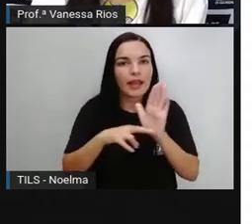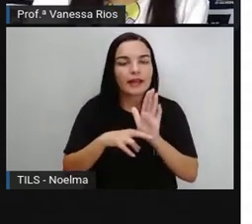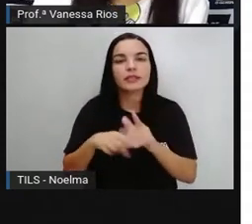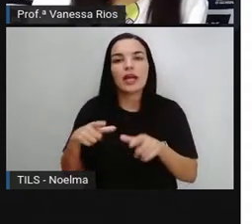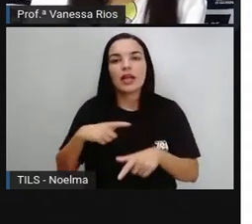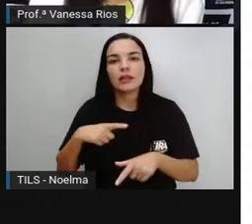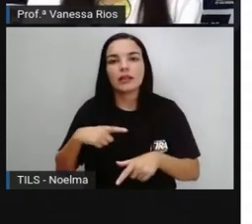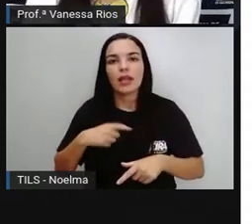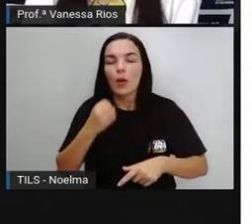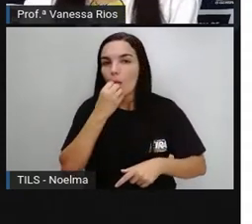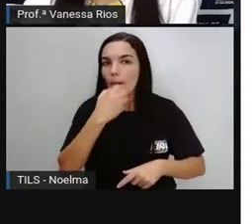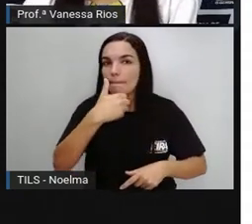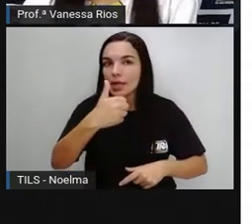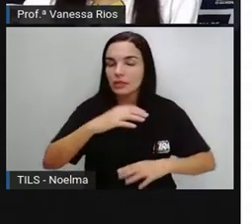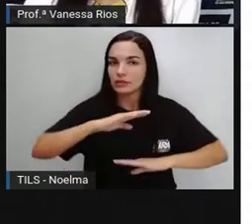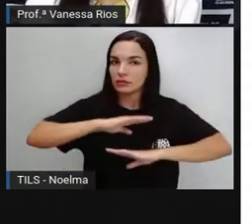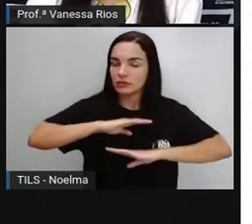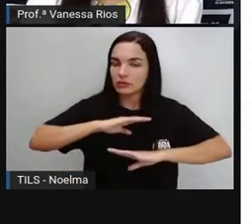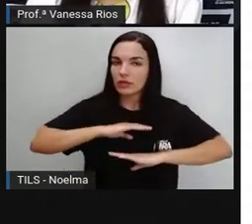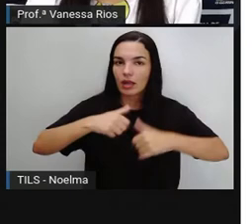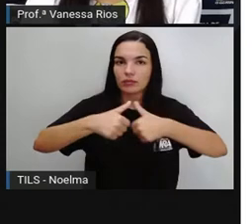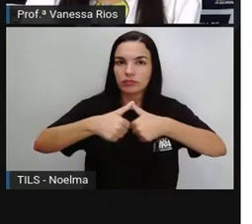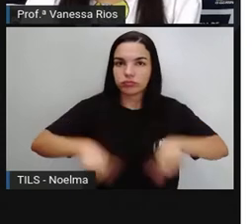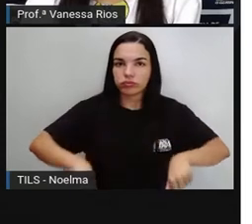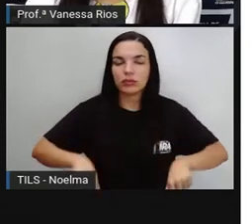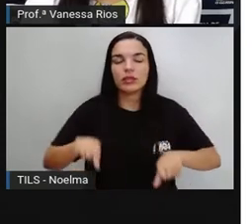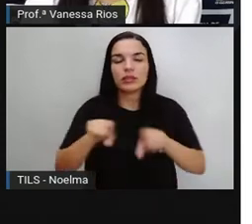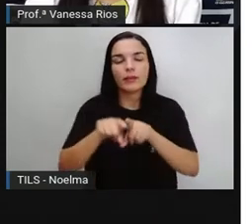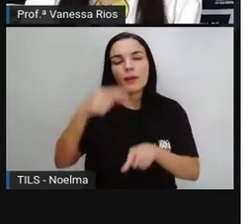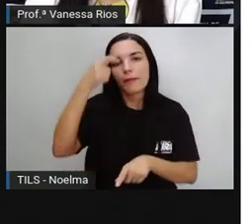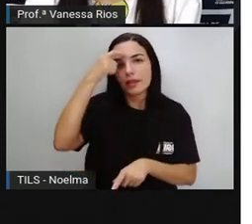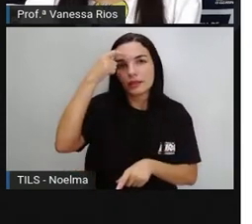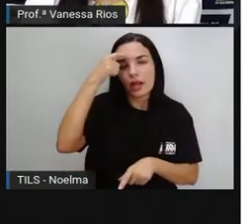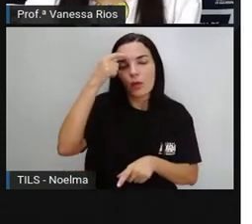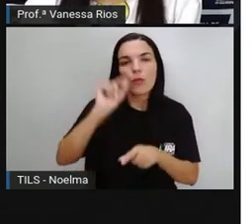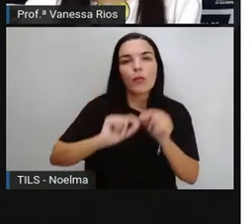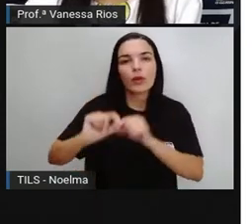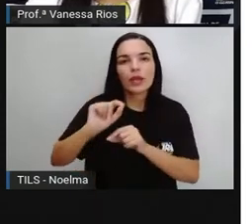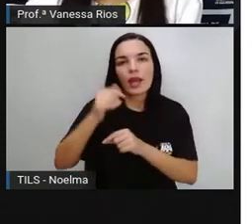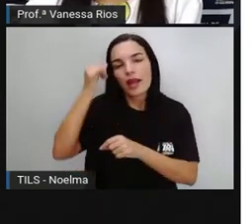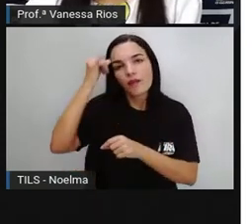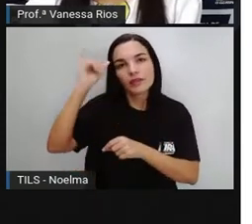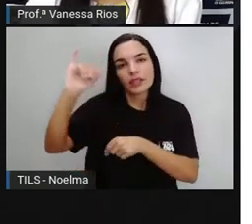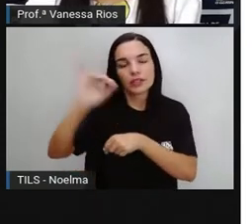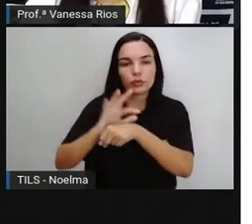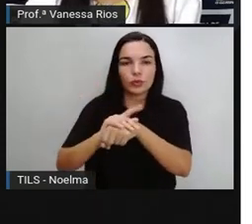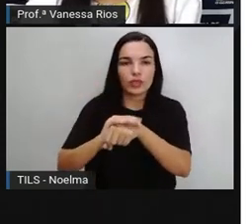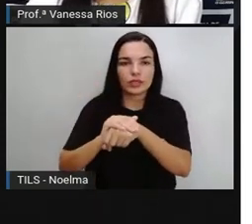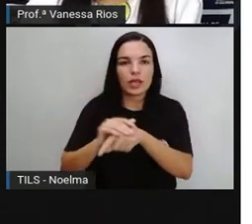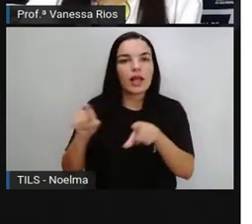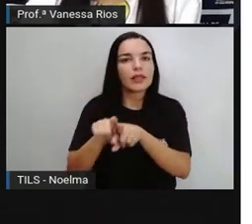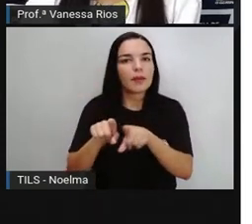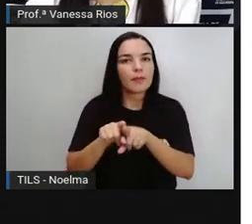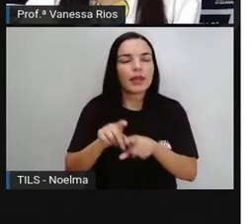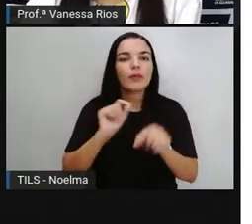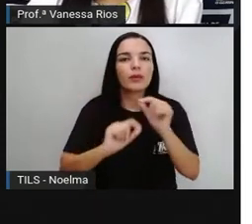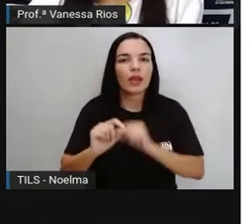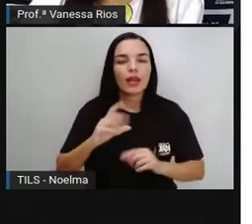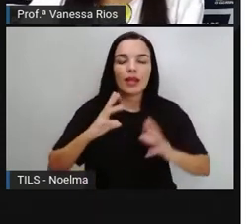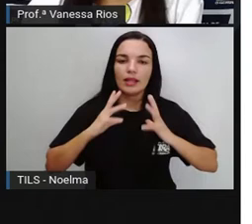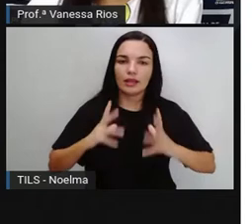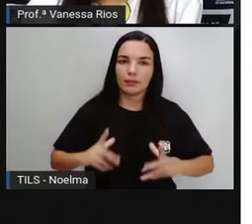físico e mental, prevenindo a doença. Higiene também pode ser definido como aceio,